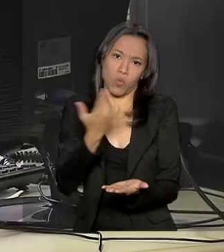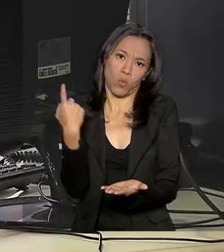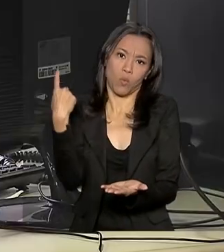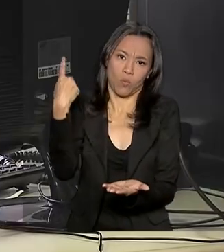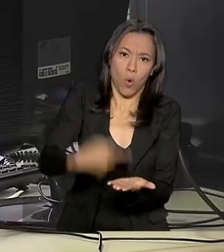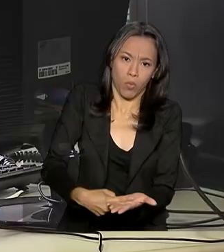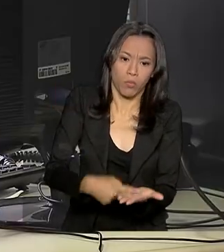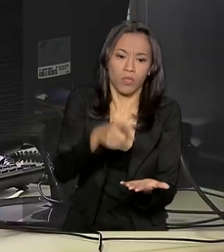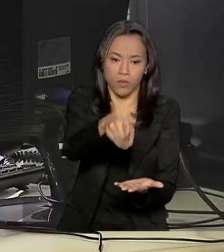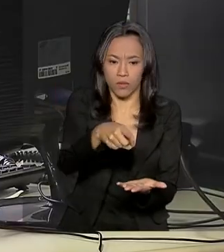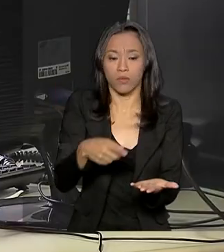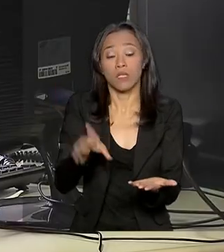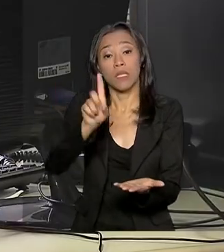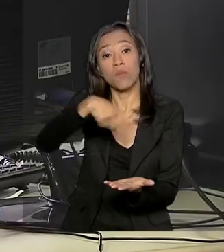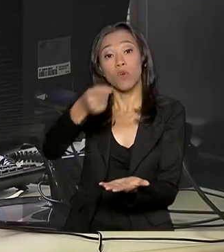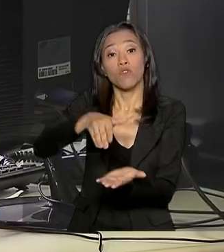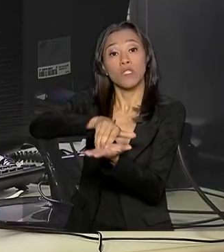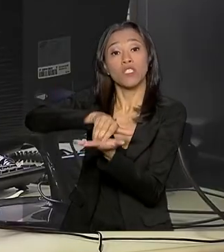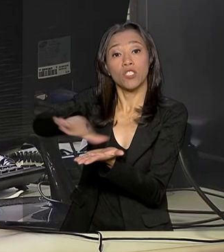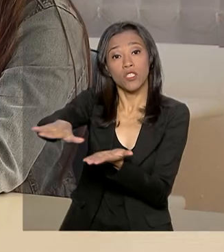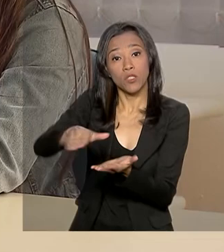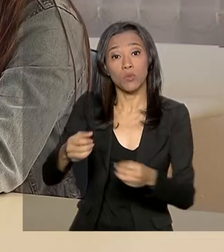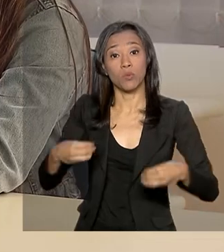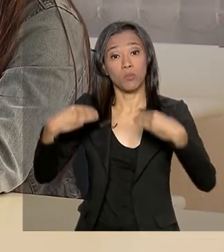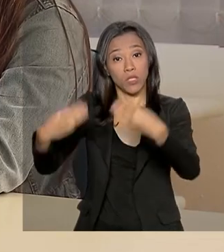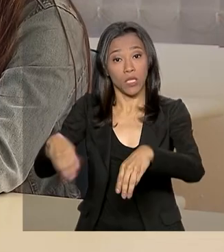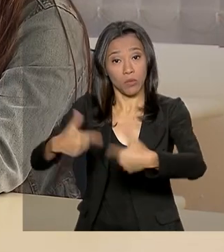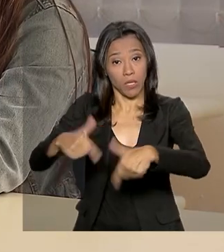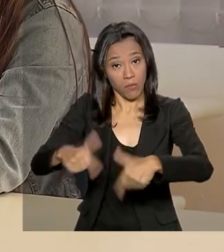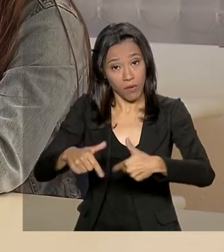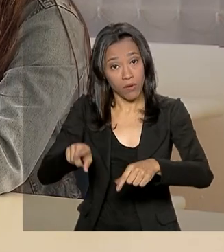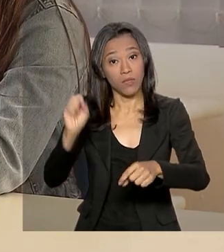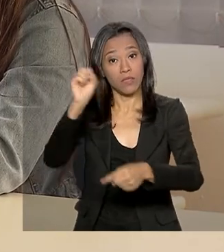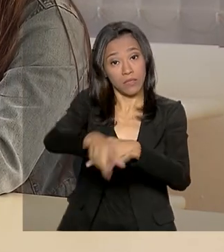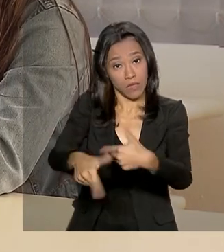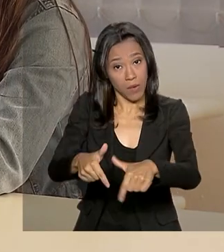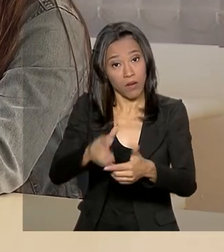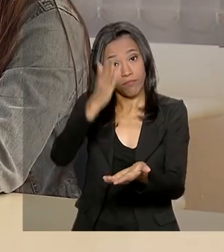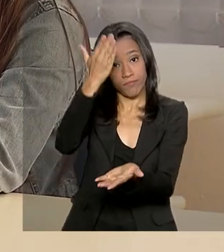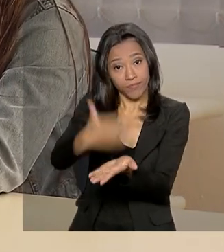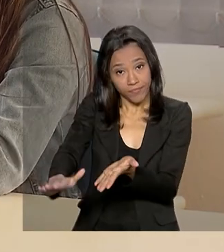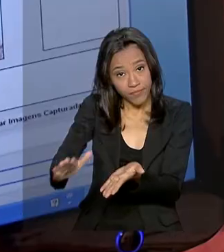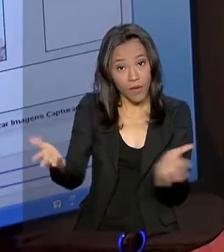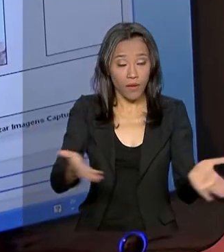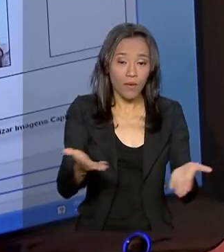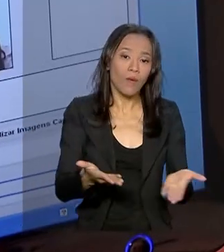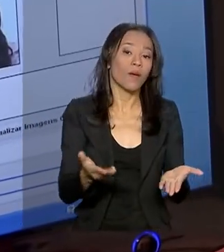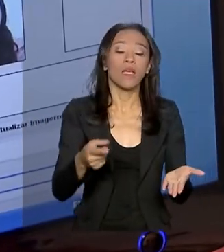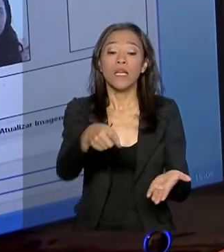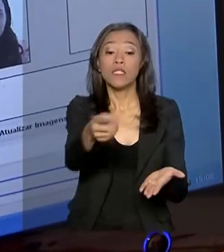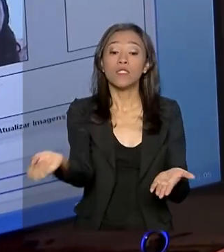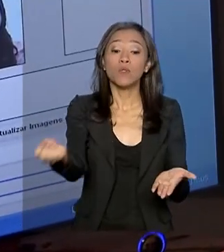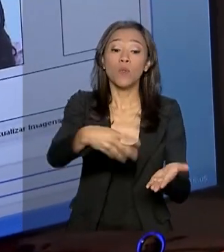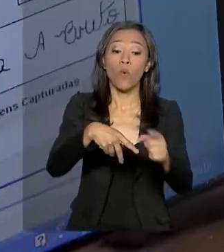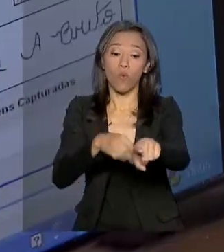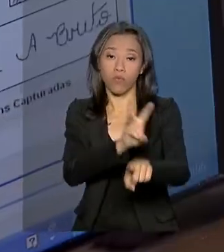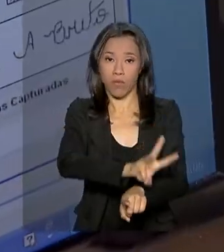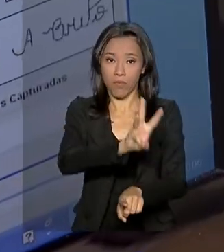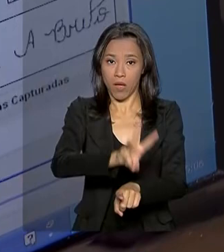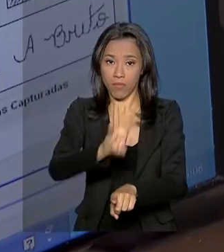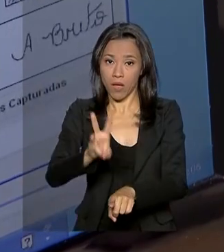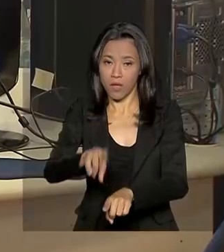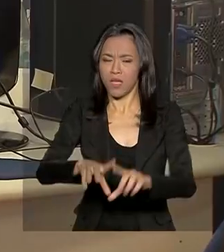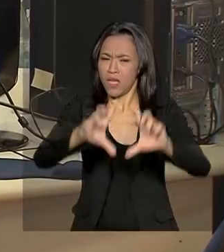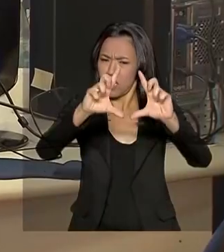depois da extinção do Ministério do Trabalho e Emprego. O novo sistema, implementado em maio, digitalizou 90%